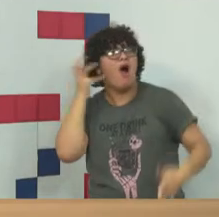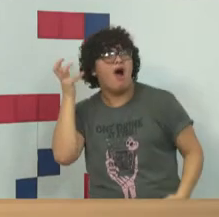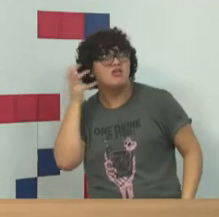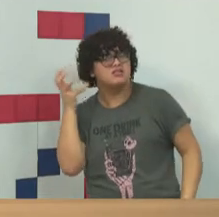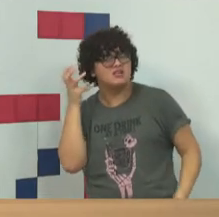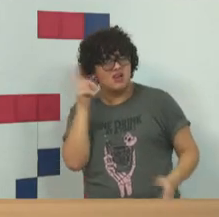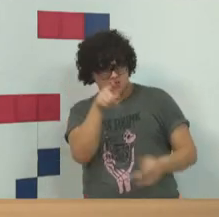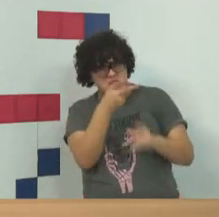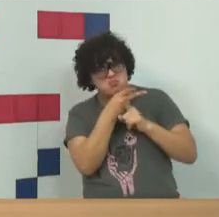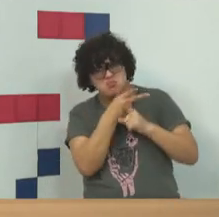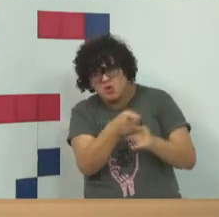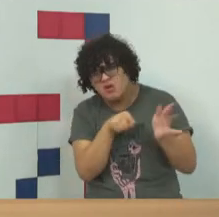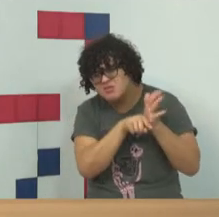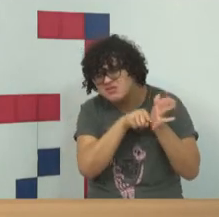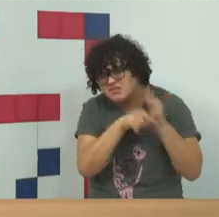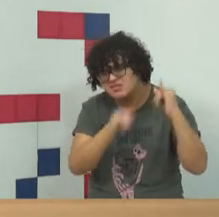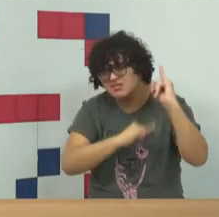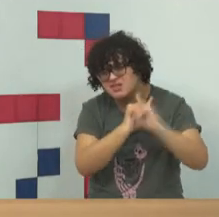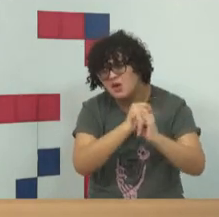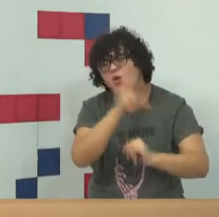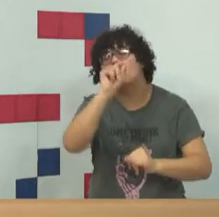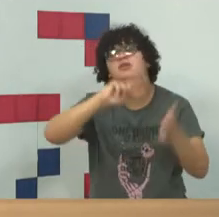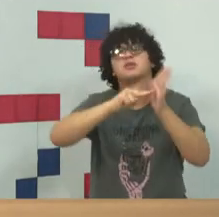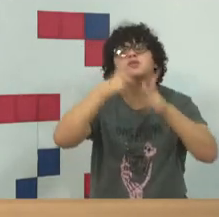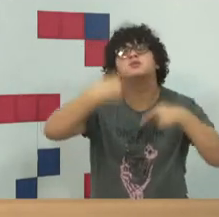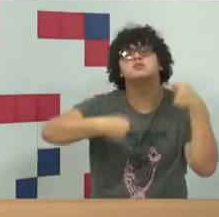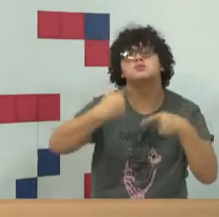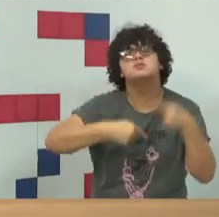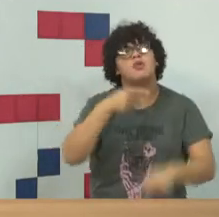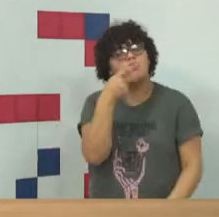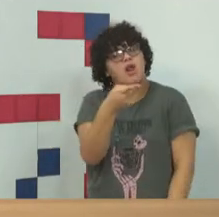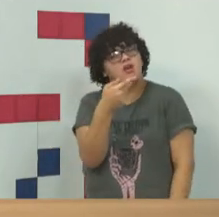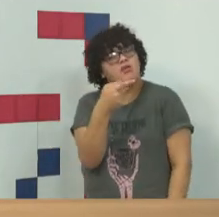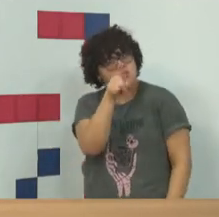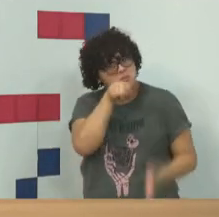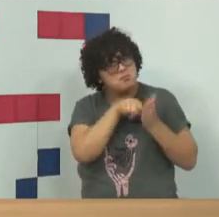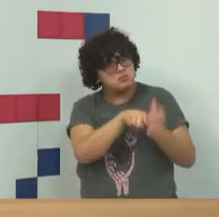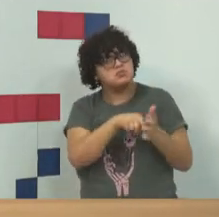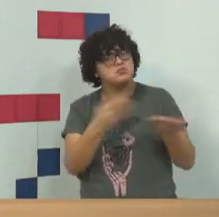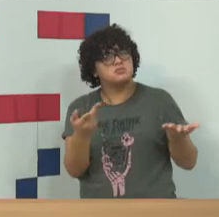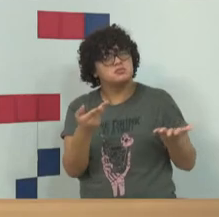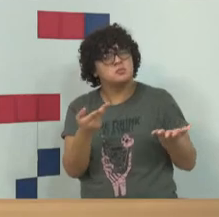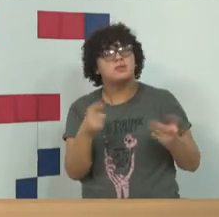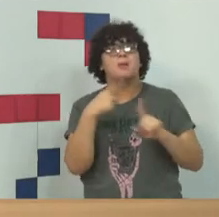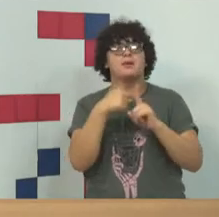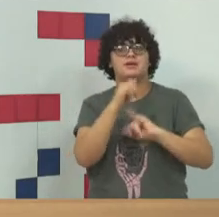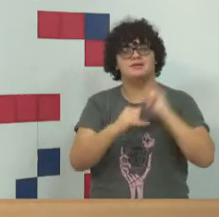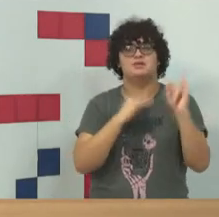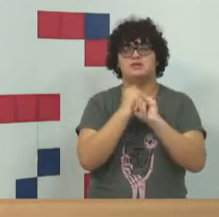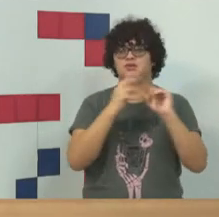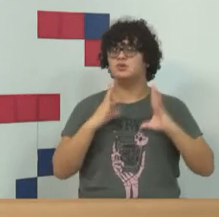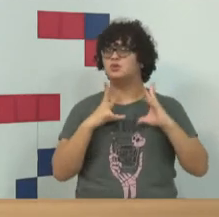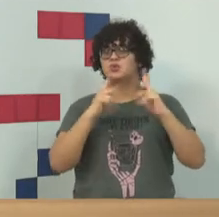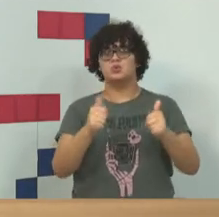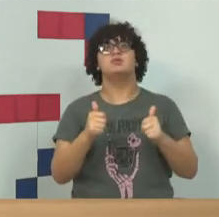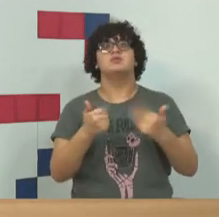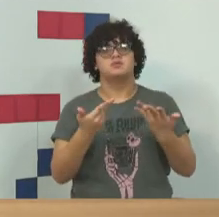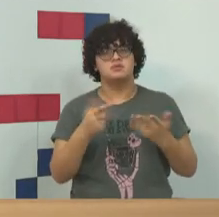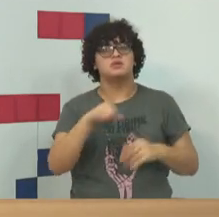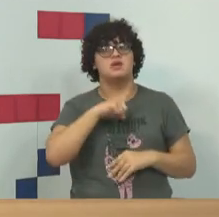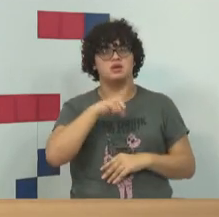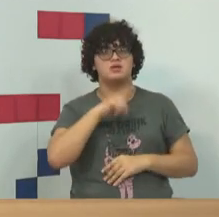Você já buscou para saber o que esse discurso diz? Porque a internet traz todos esses benefícios,